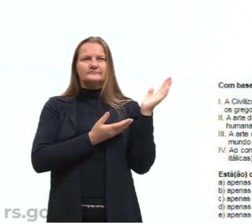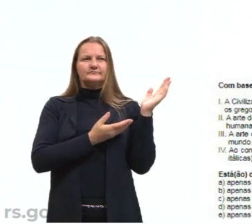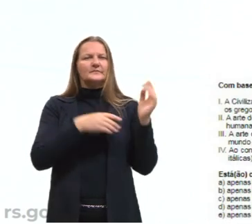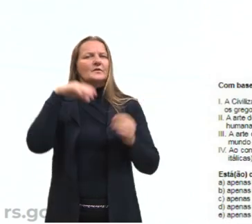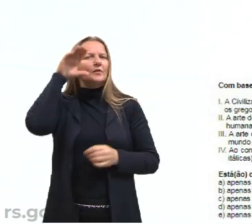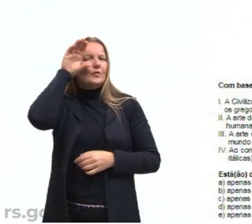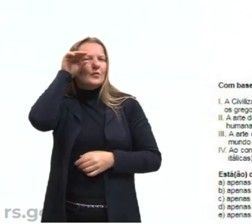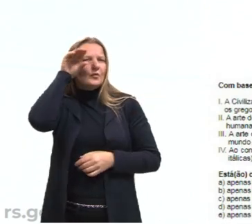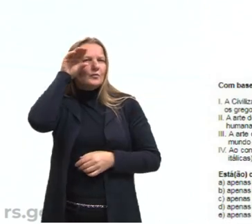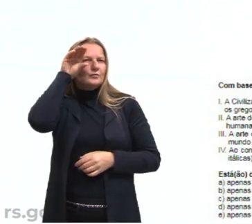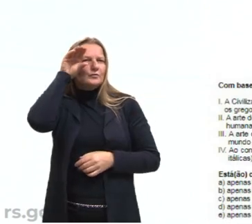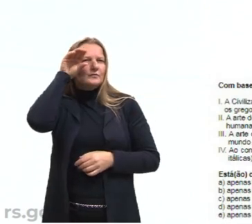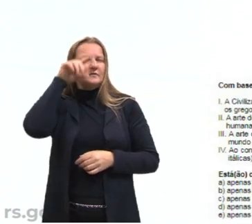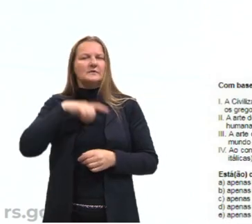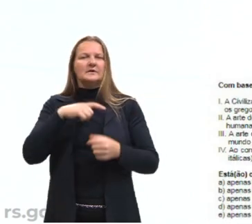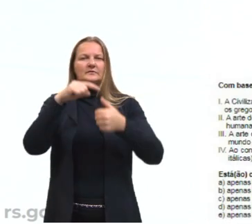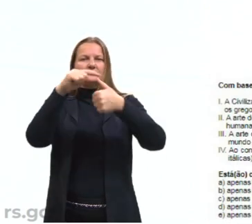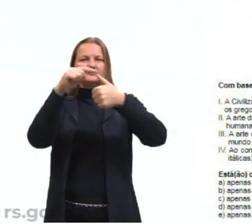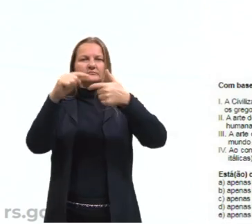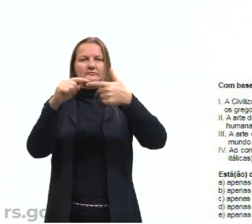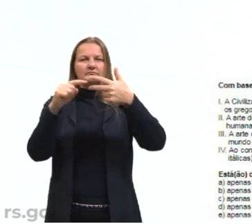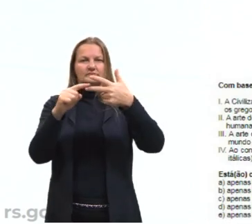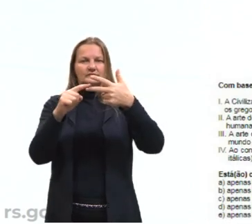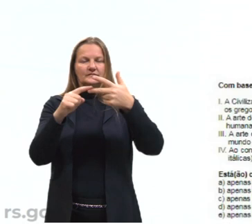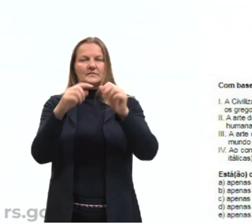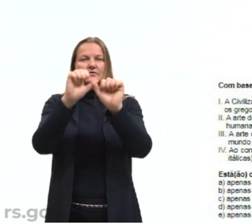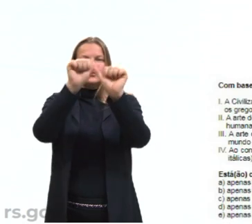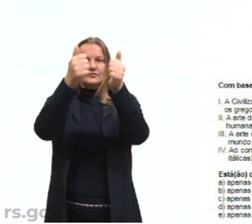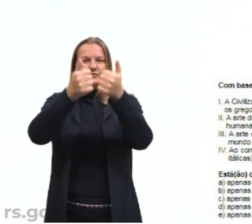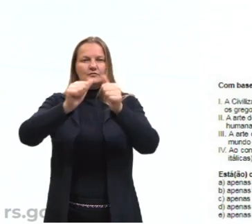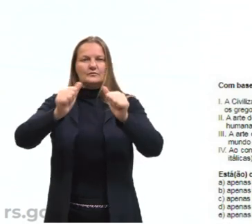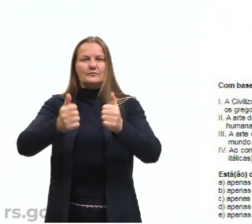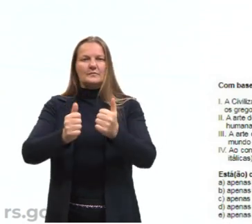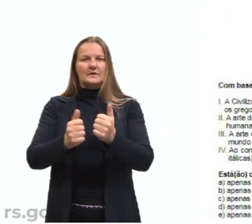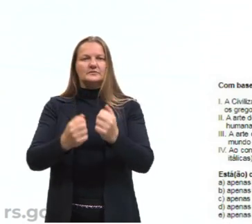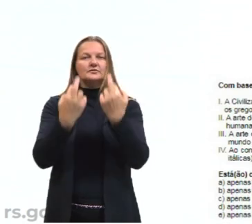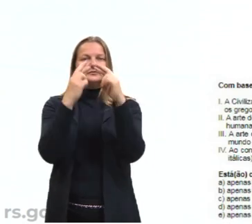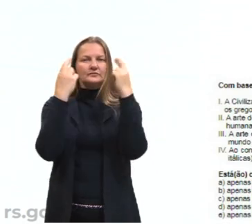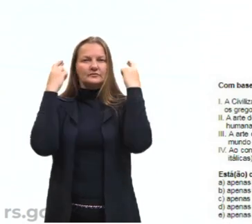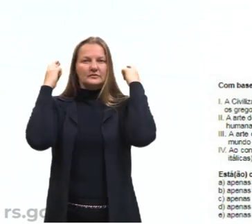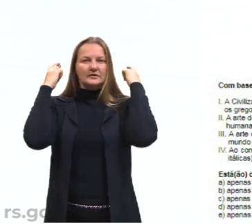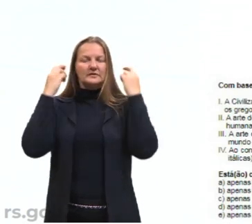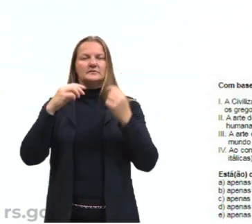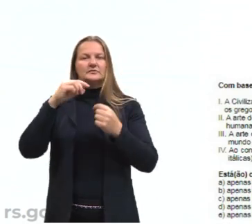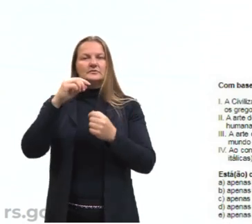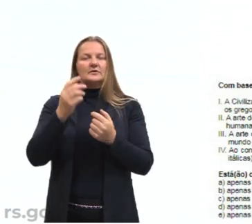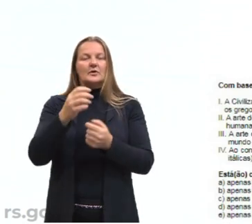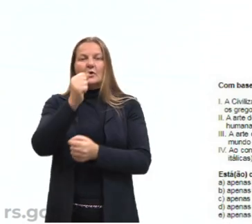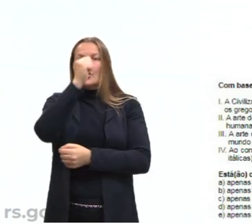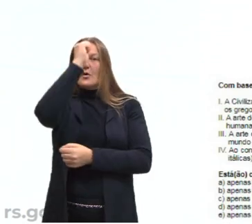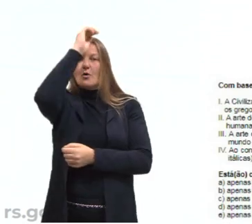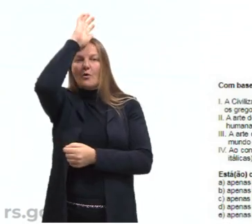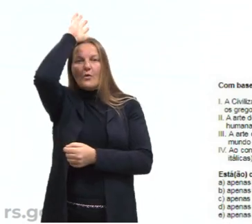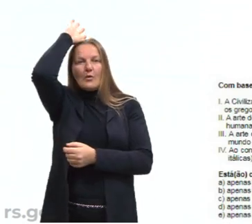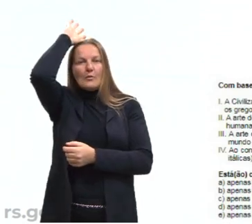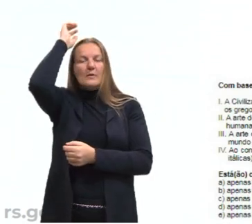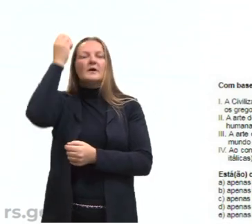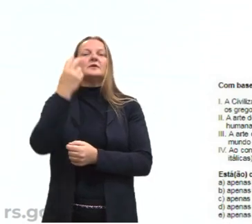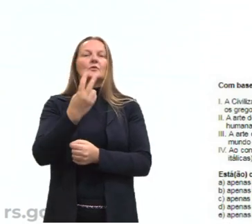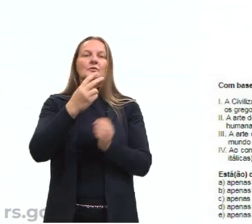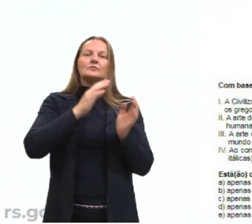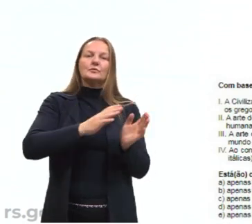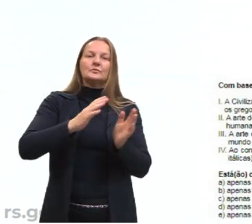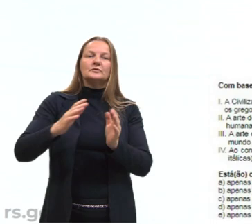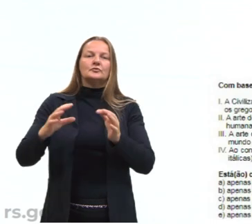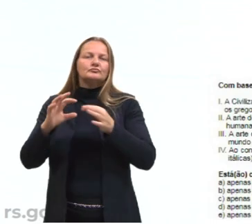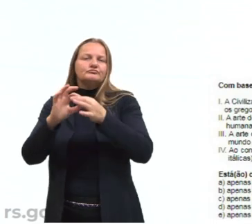Observando ali, nós temos três figuras. Nós estamos falando de Grécia, vamos falar agora de Roma. São dois períodos que se